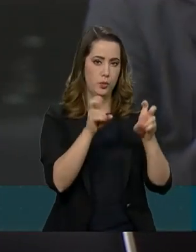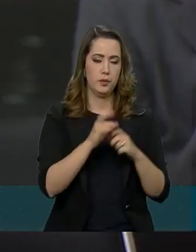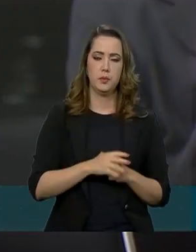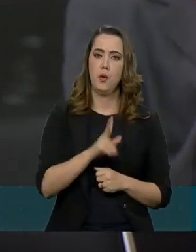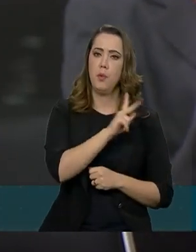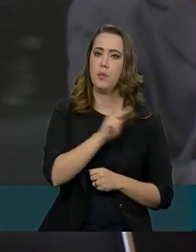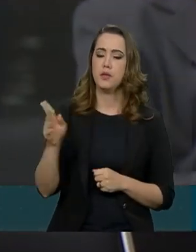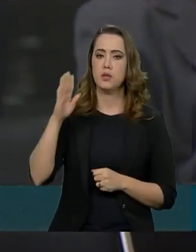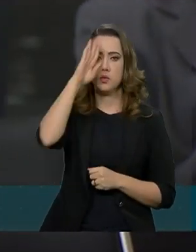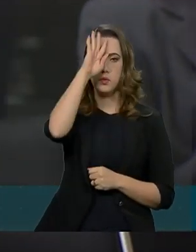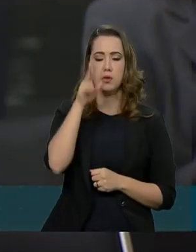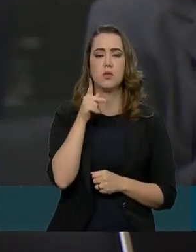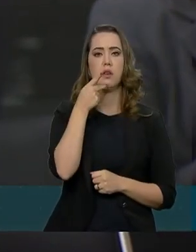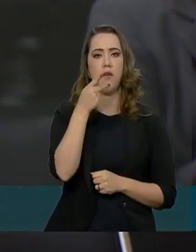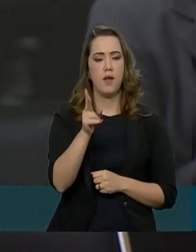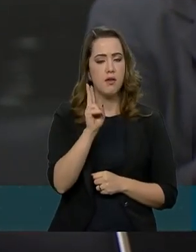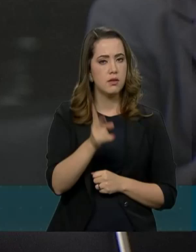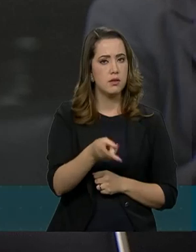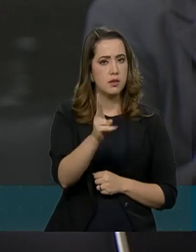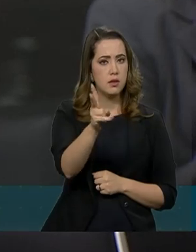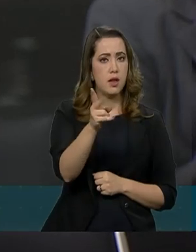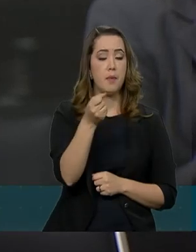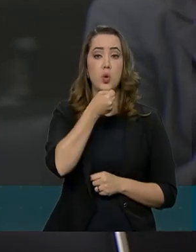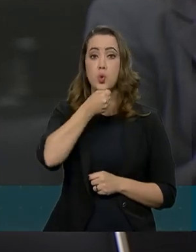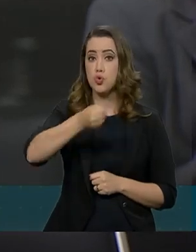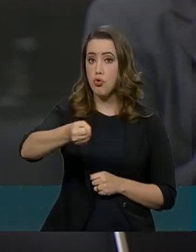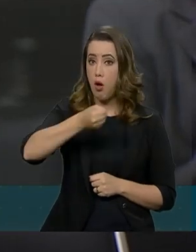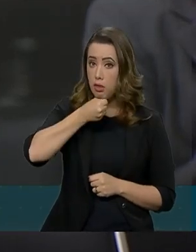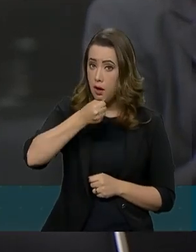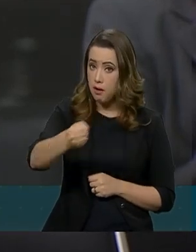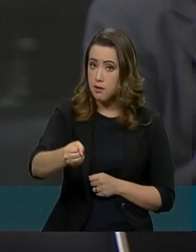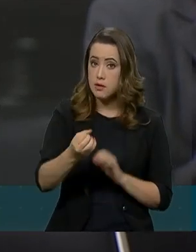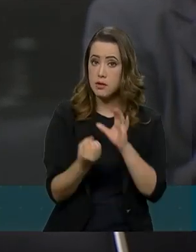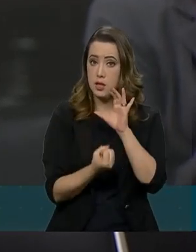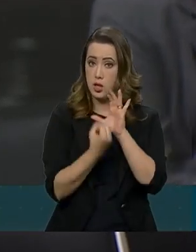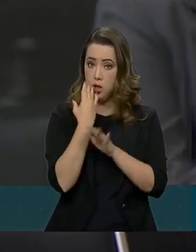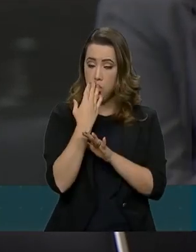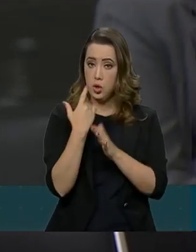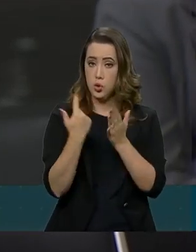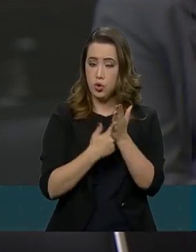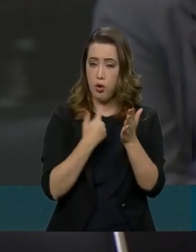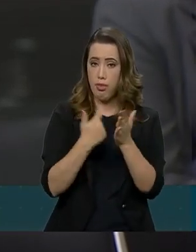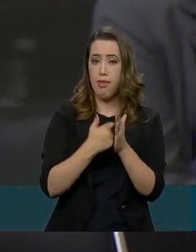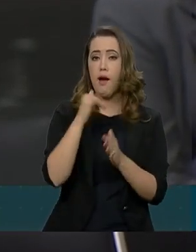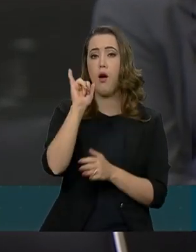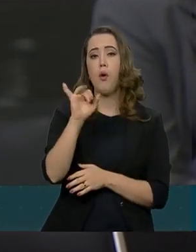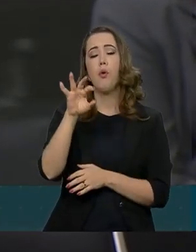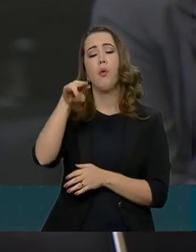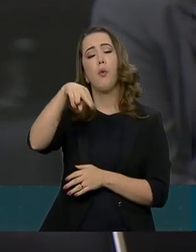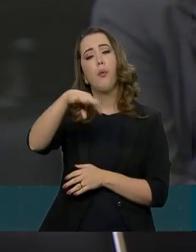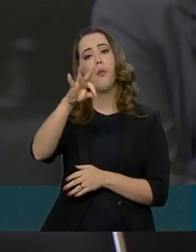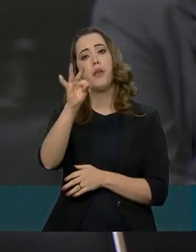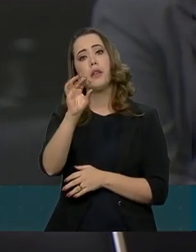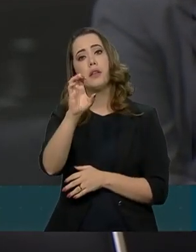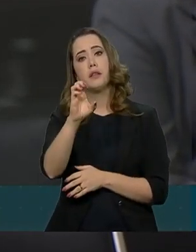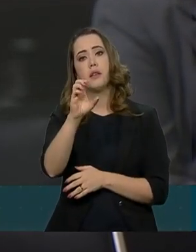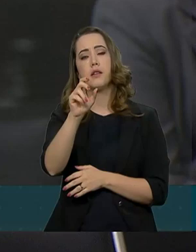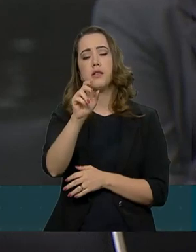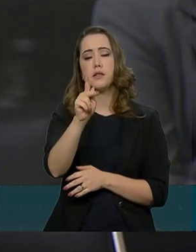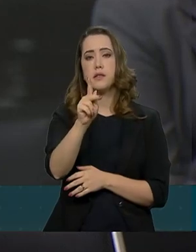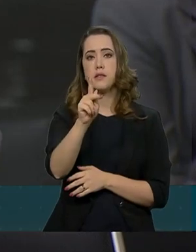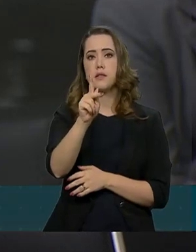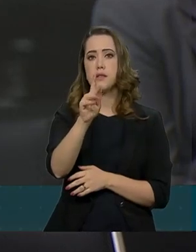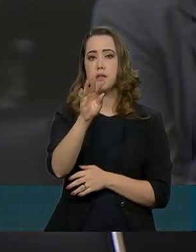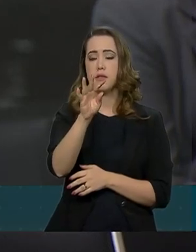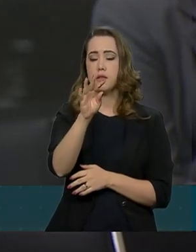que o jornalista, fundador do site The Intercept, cometeu um crime e insinuou hoje de manhã que havia um envolvimento de dinheiro. Eu queria